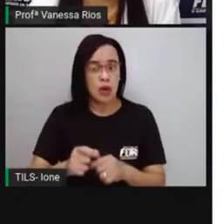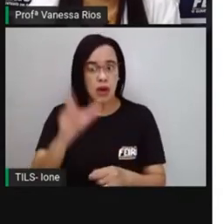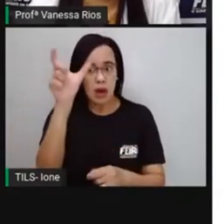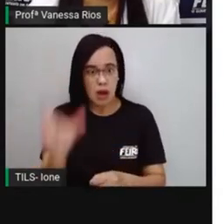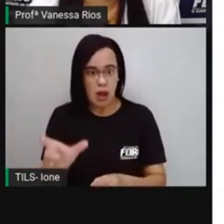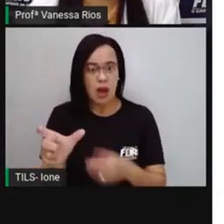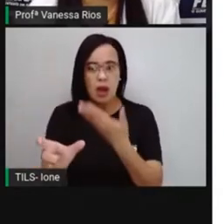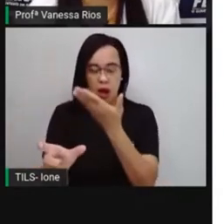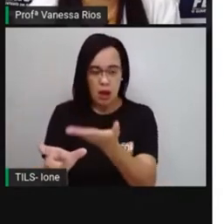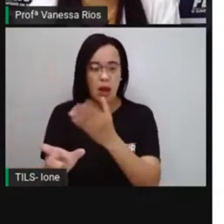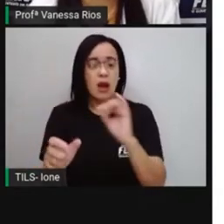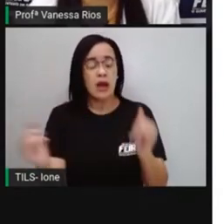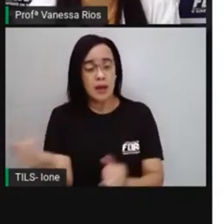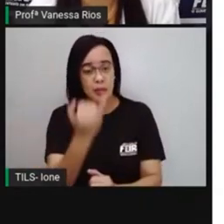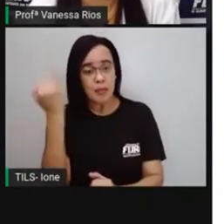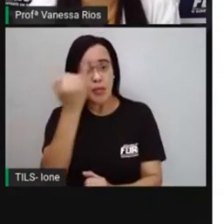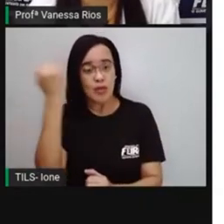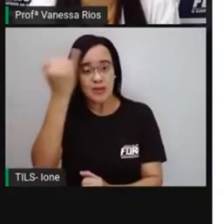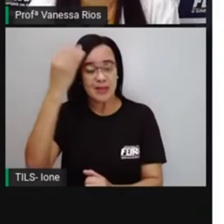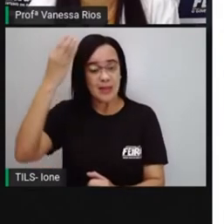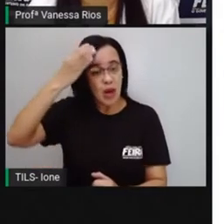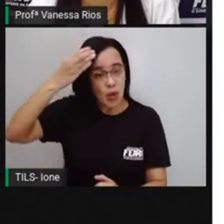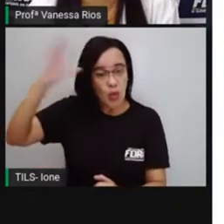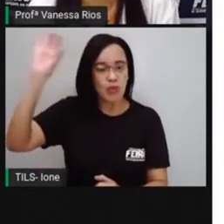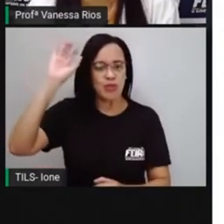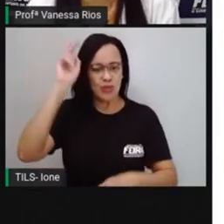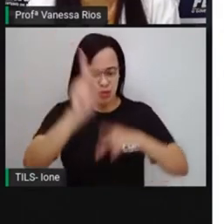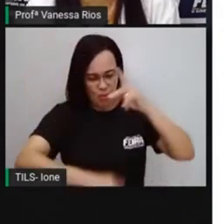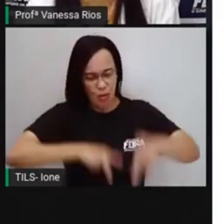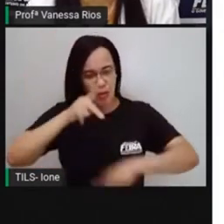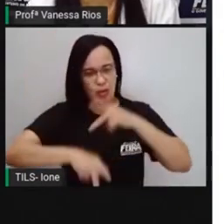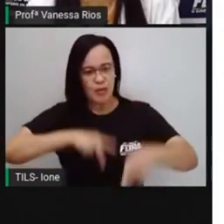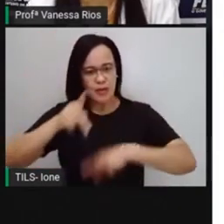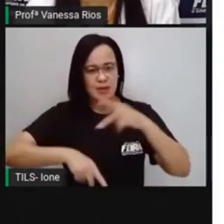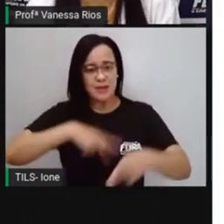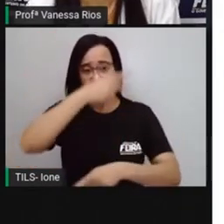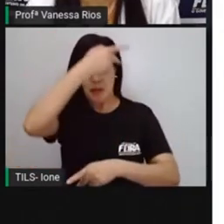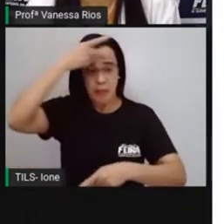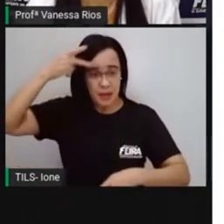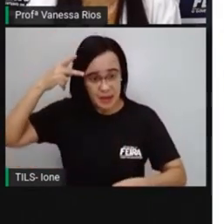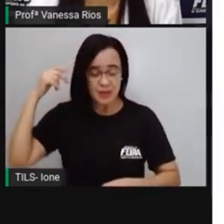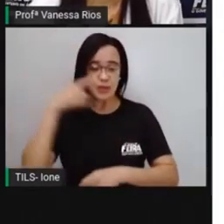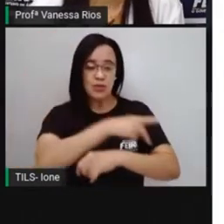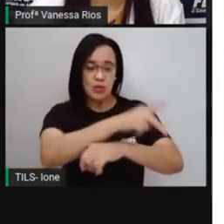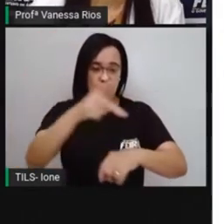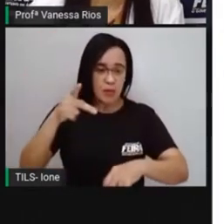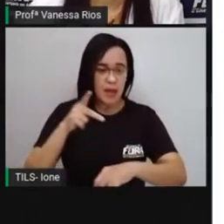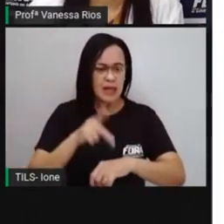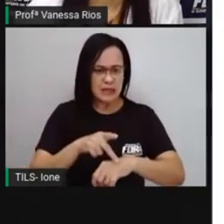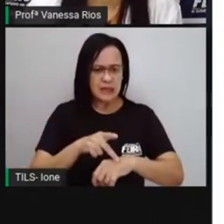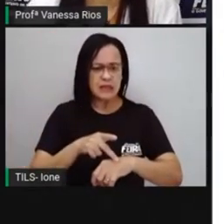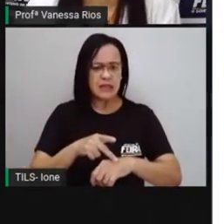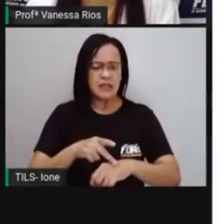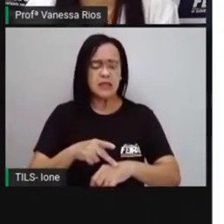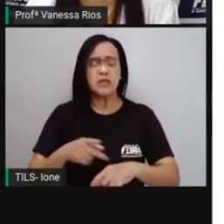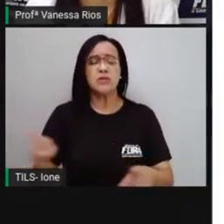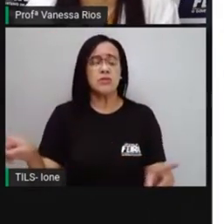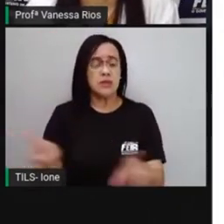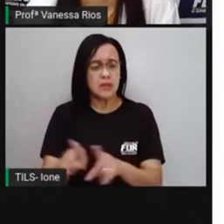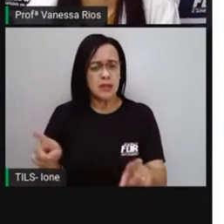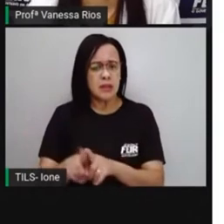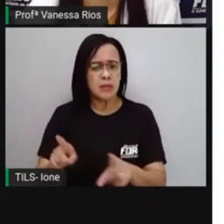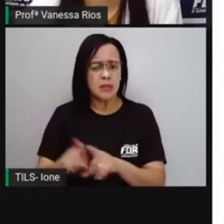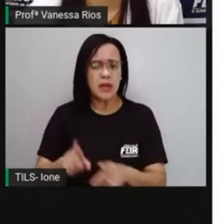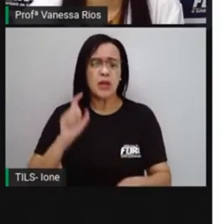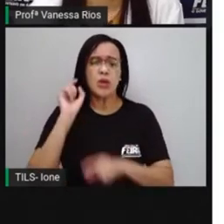a nossa cultura, para a formação do povo brasileiro. E, assim, sejam reconhecidos sem serem